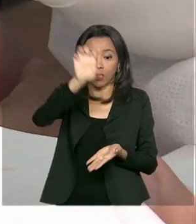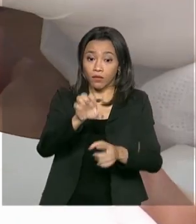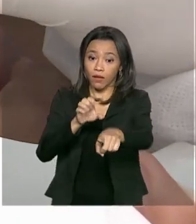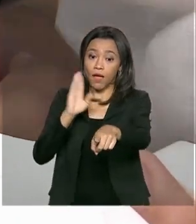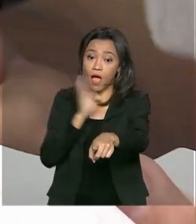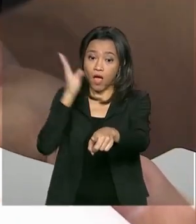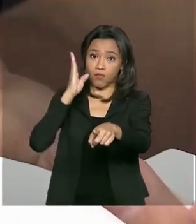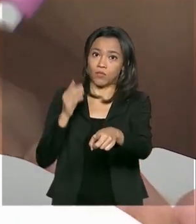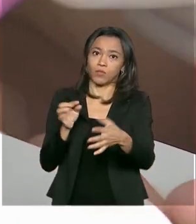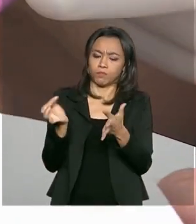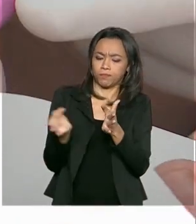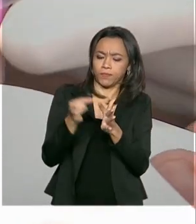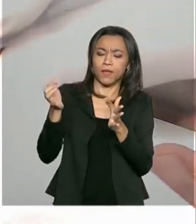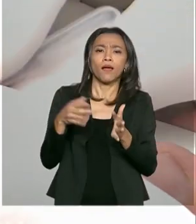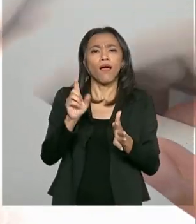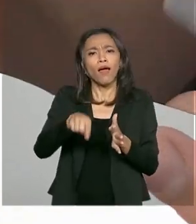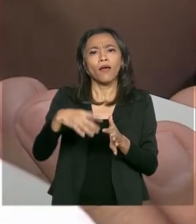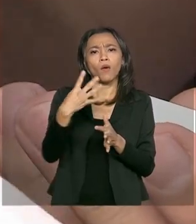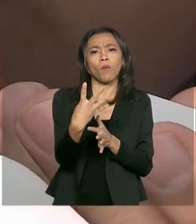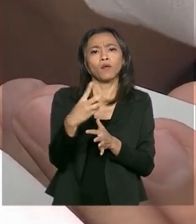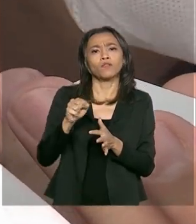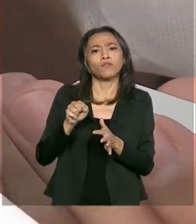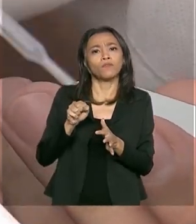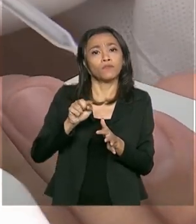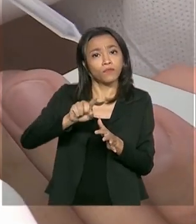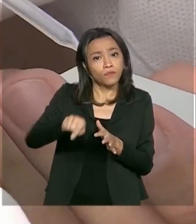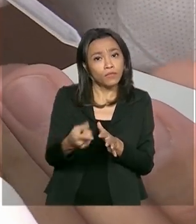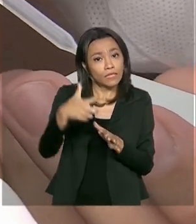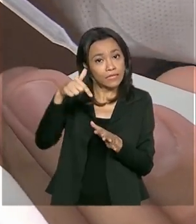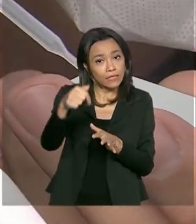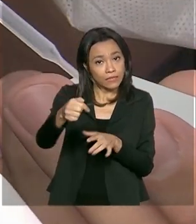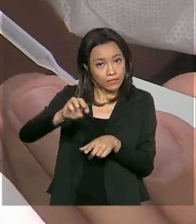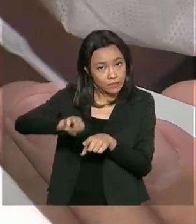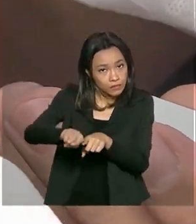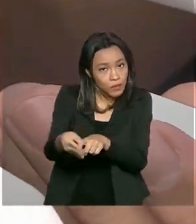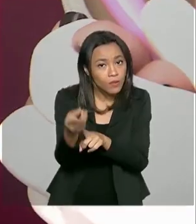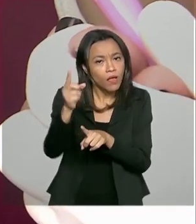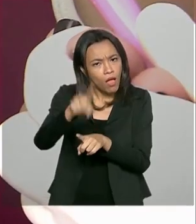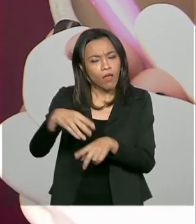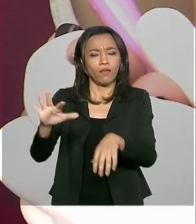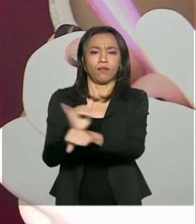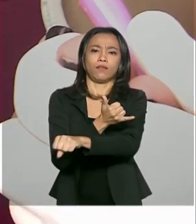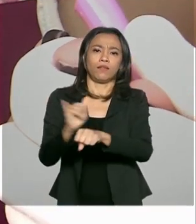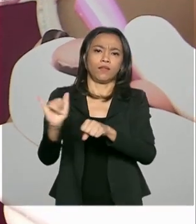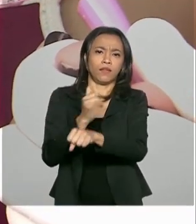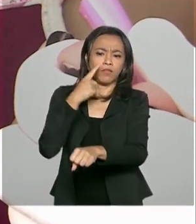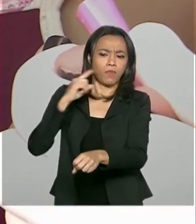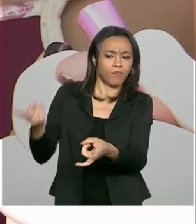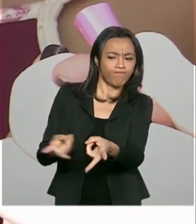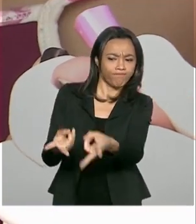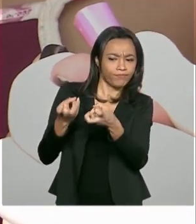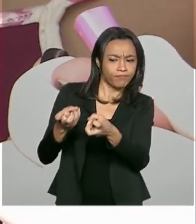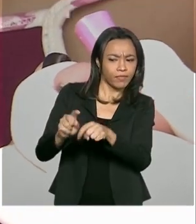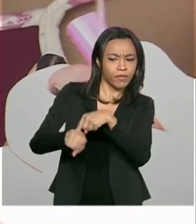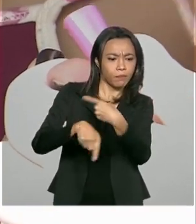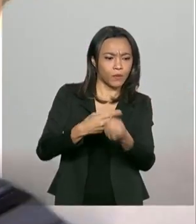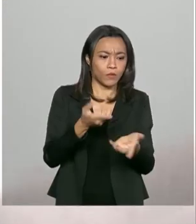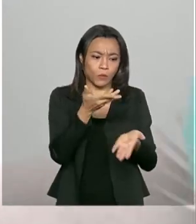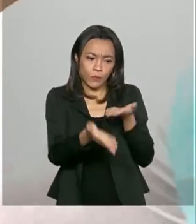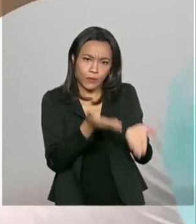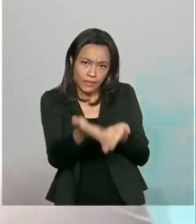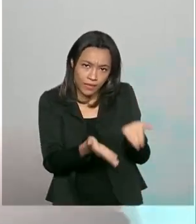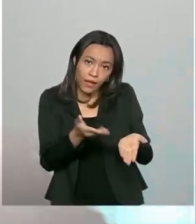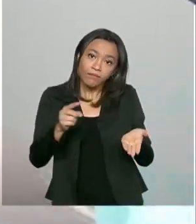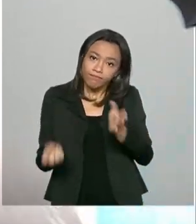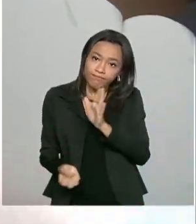rápidos, que somam 4,7 milhões. A medida faz parte da estratégia Diagnosticar para Cuidar, criada